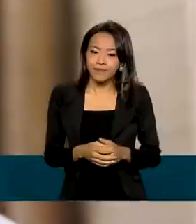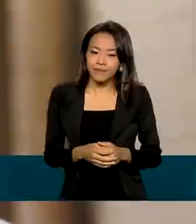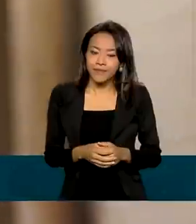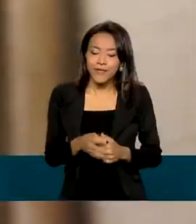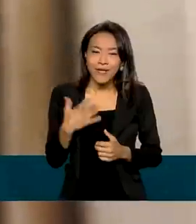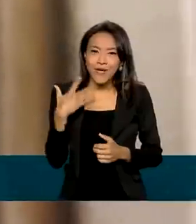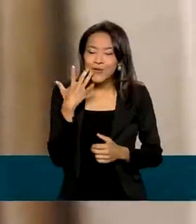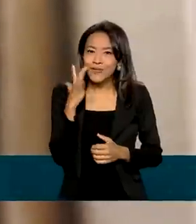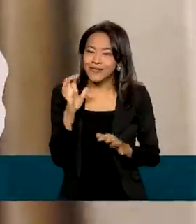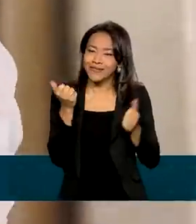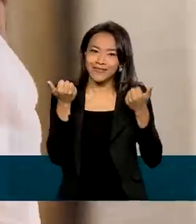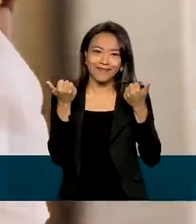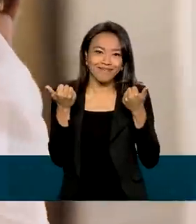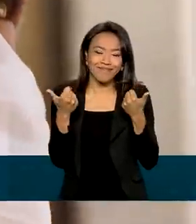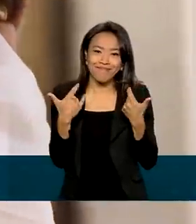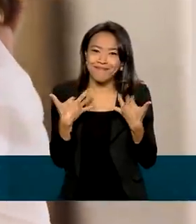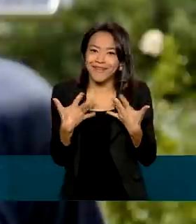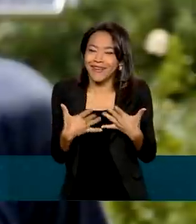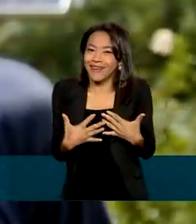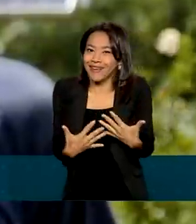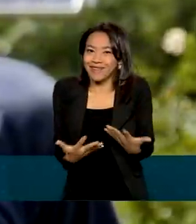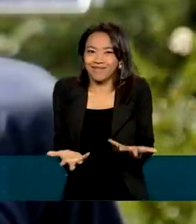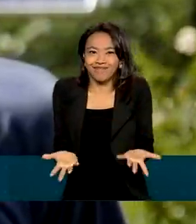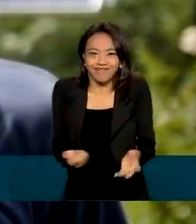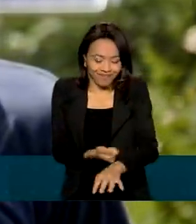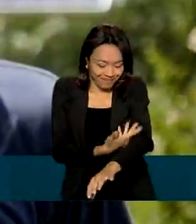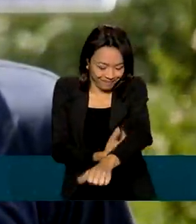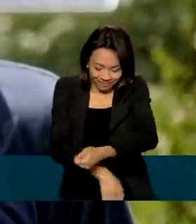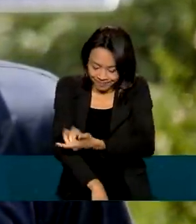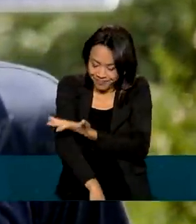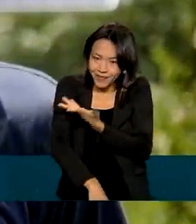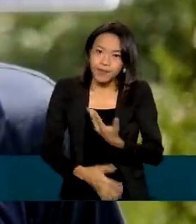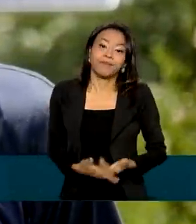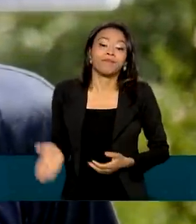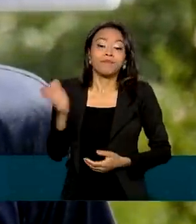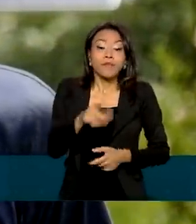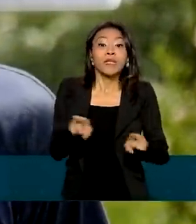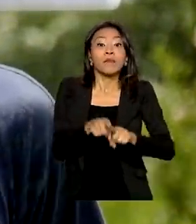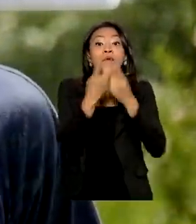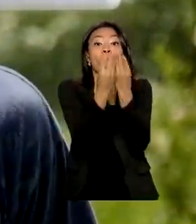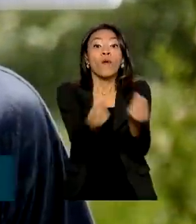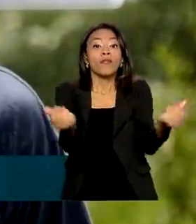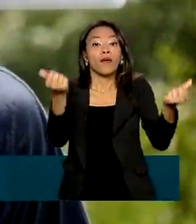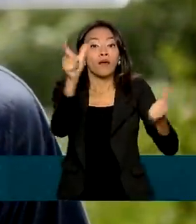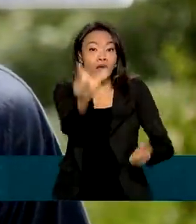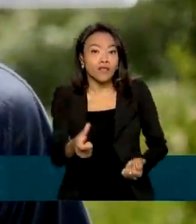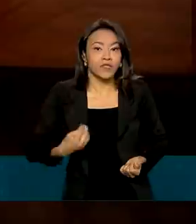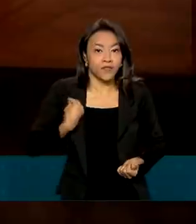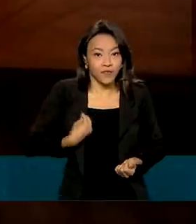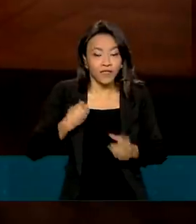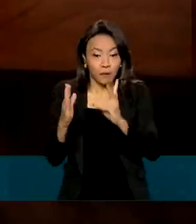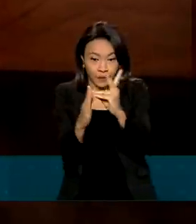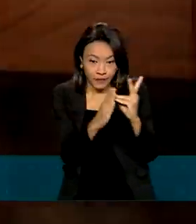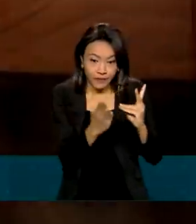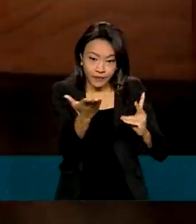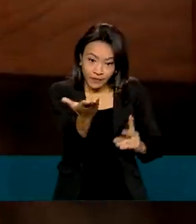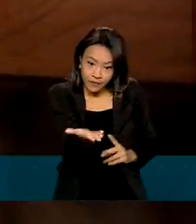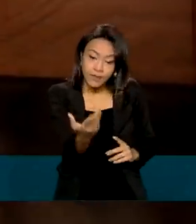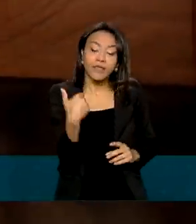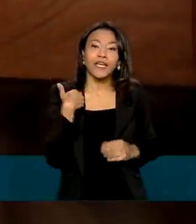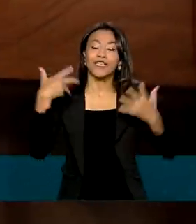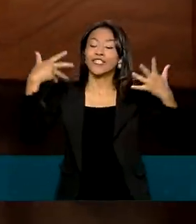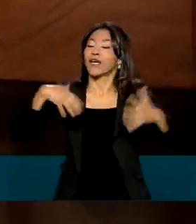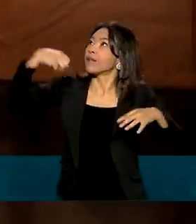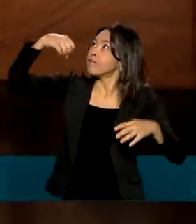nem sei nem como explicar assim, eu fico até sem palavras de falar assim. Mais qualidade de vida também para o cacique Osvaldo, que acredita que a